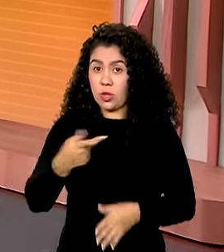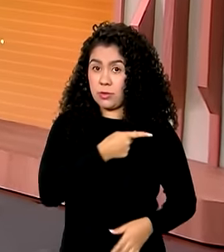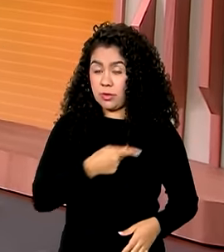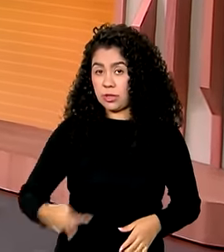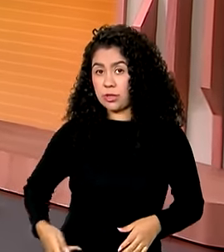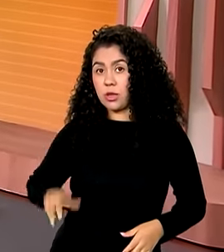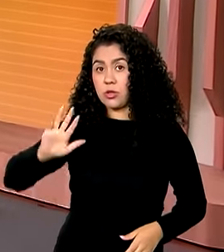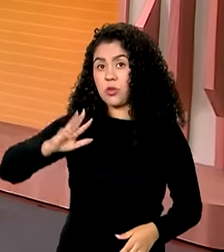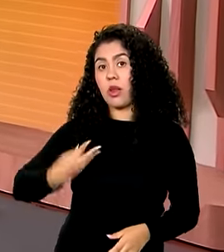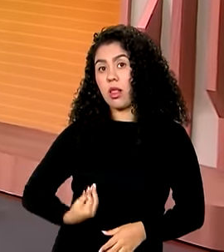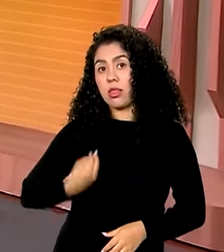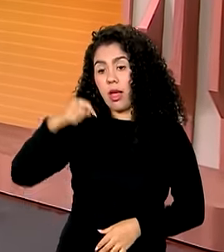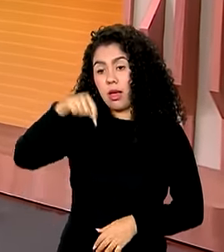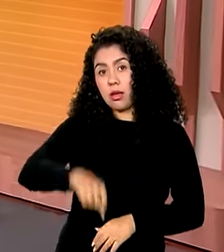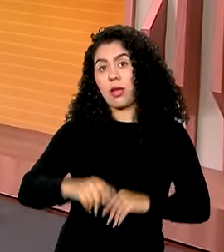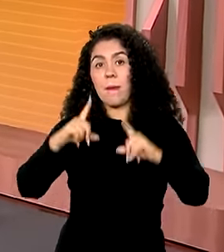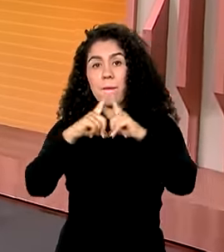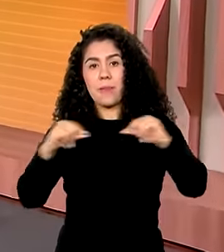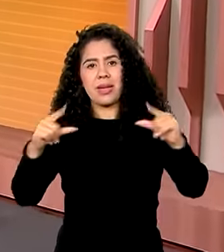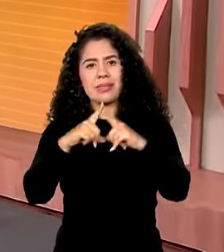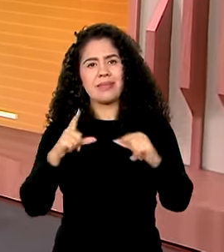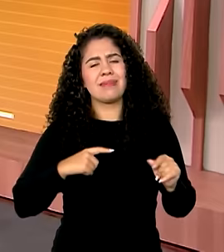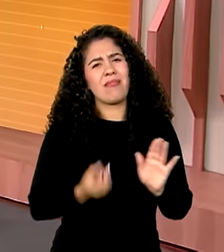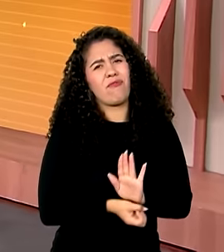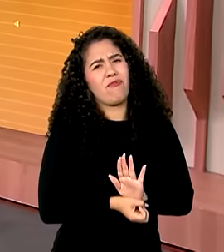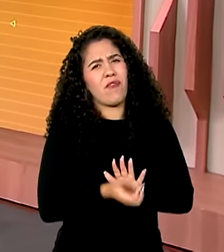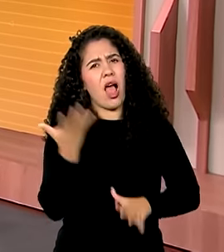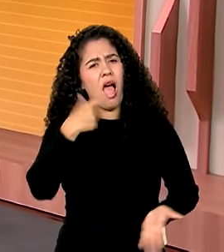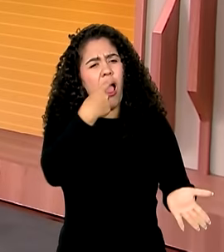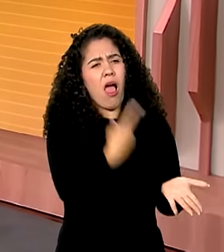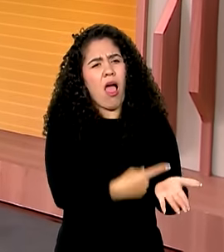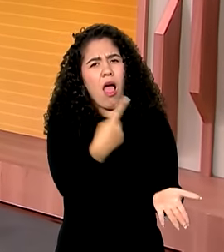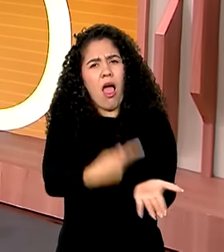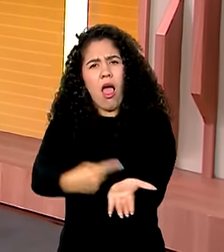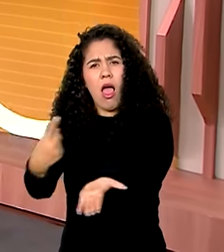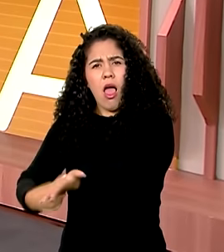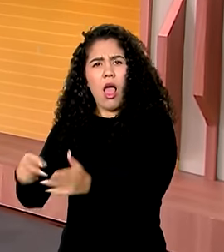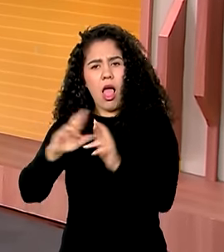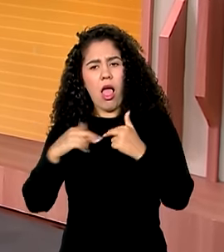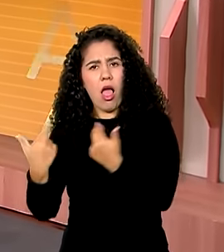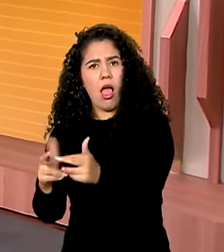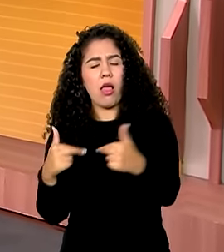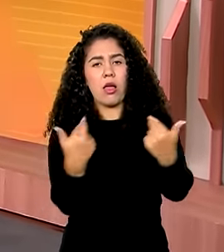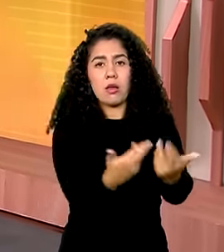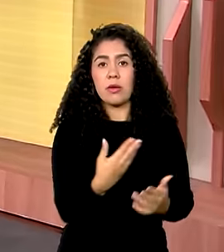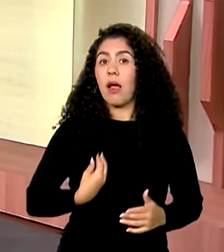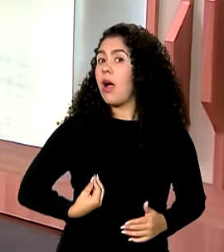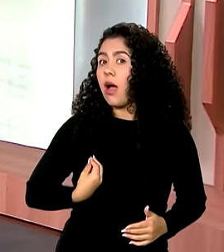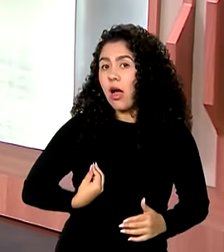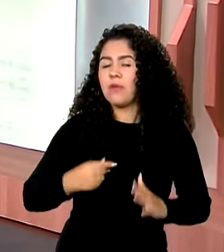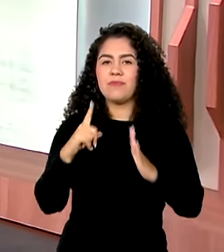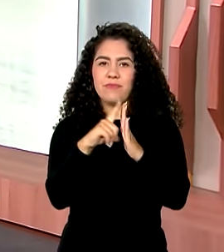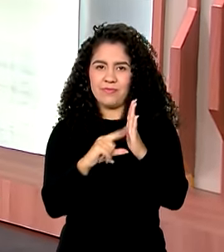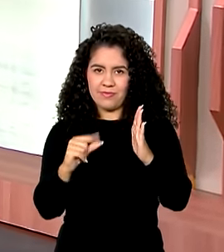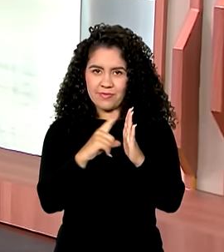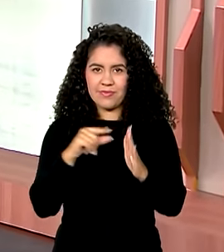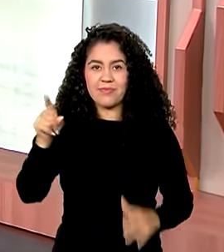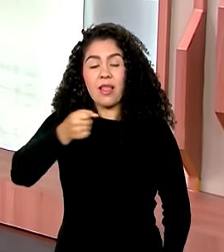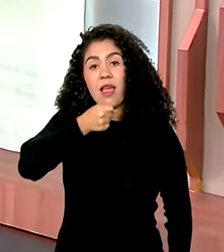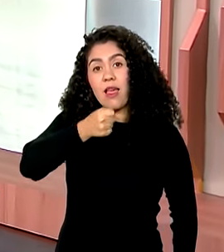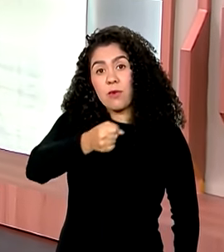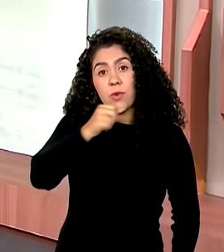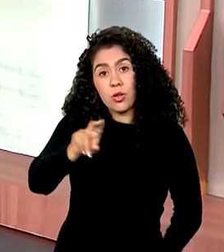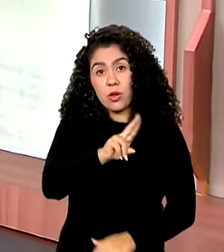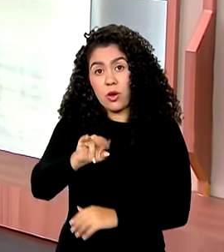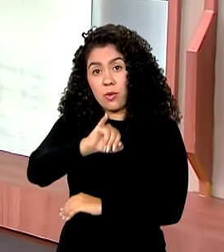Brasília, onde tem uma série de reuniões marcadas lá no Palácio do Planalto. E é para lá que nós vamos saber todos os detalhes com a